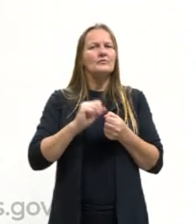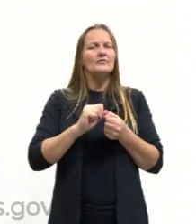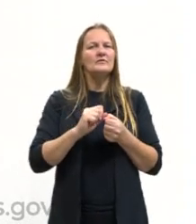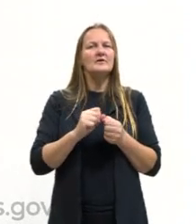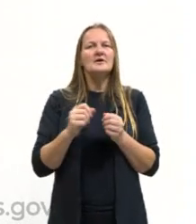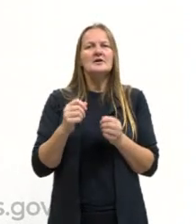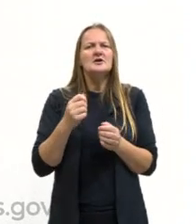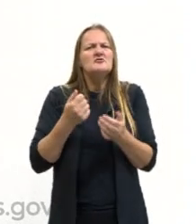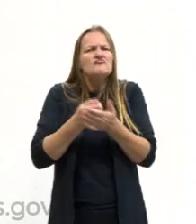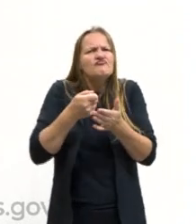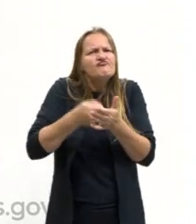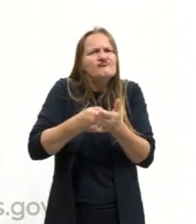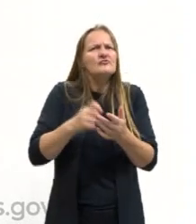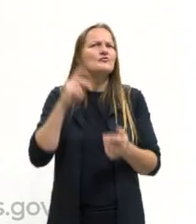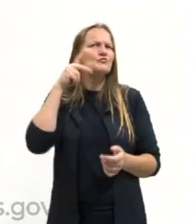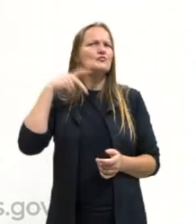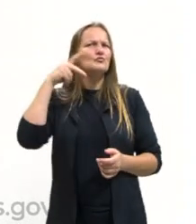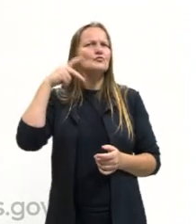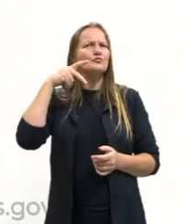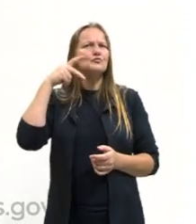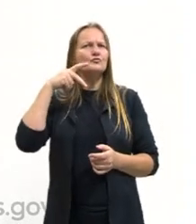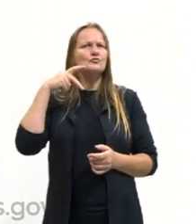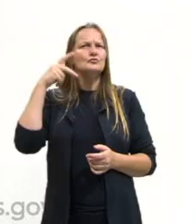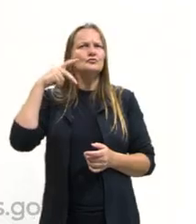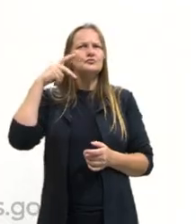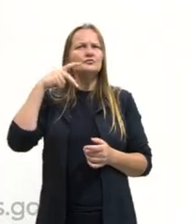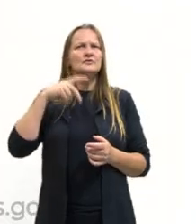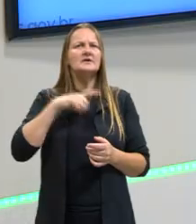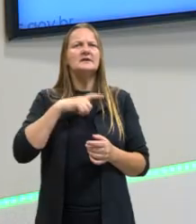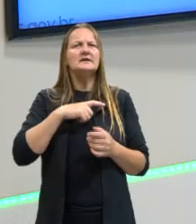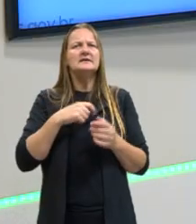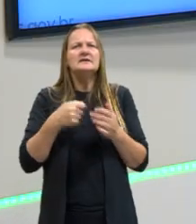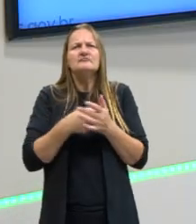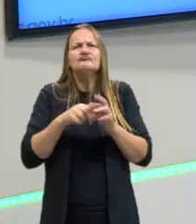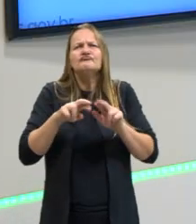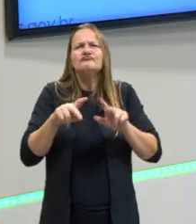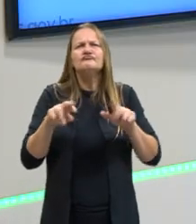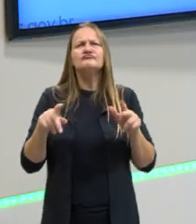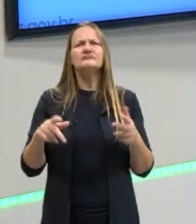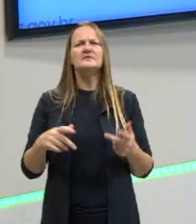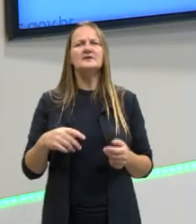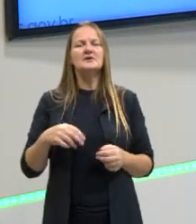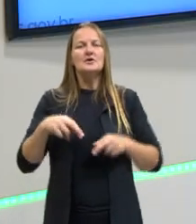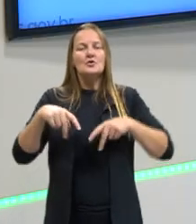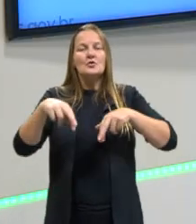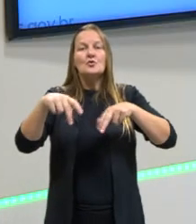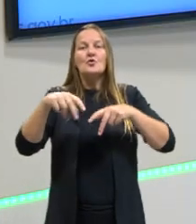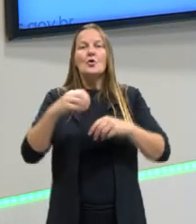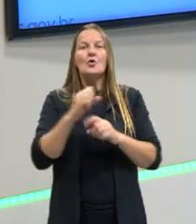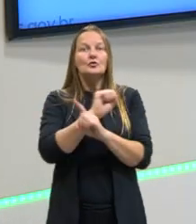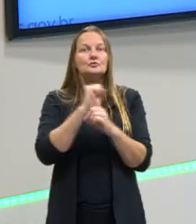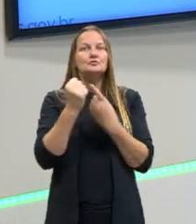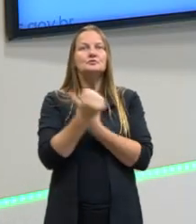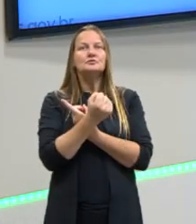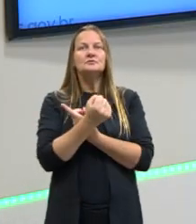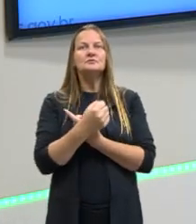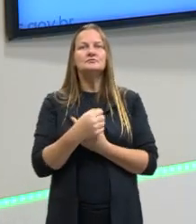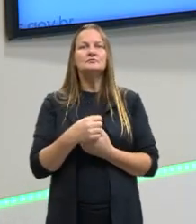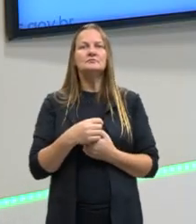carreira na política, ele tenta criar um remédio, ele tenta andar nos meios sociais,